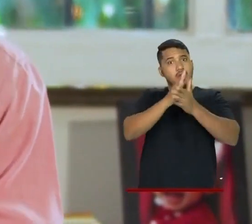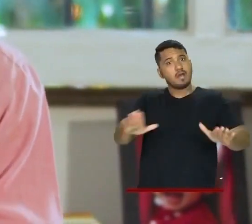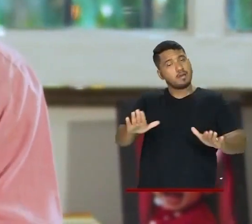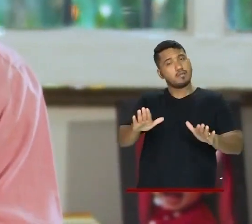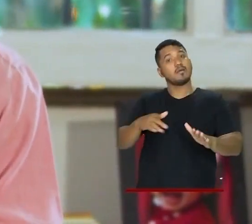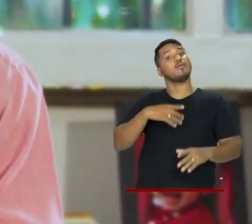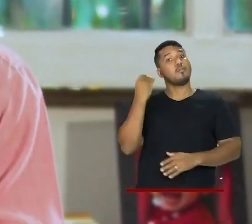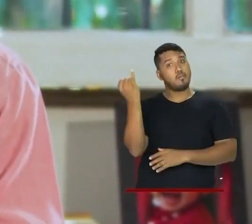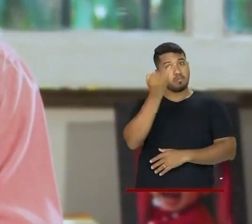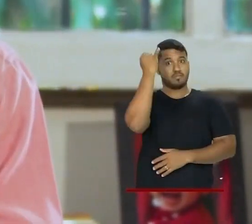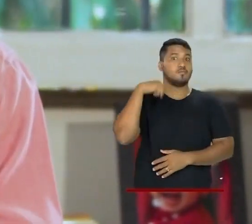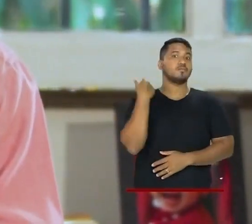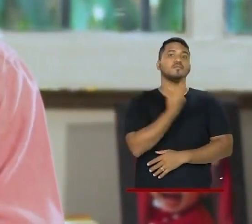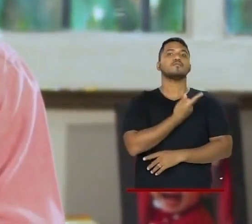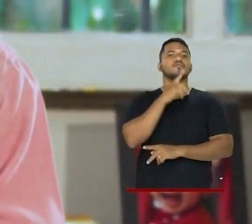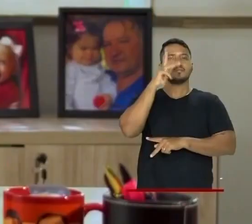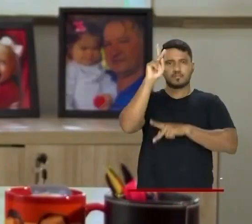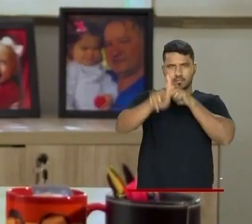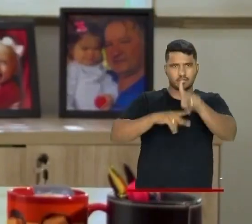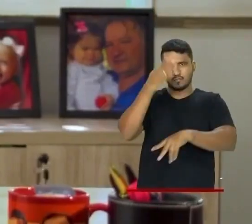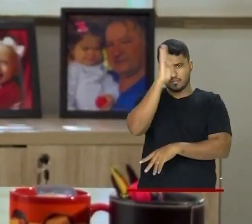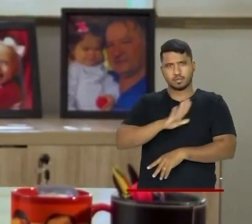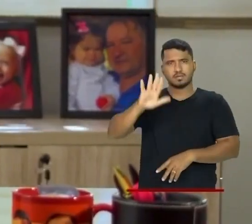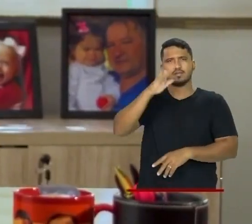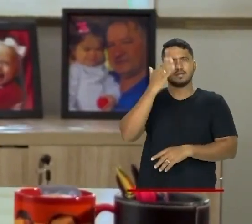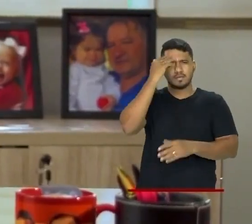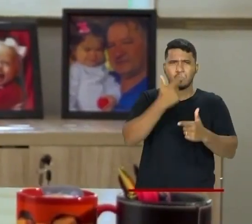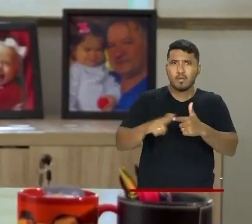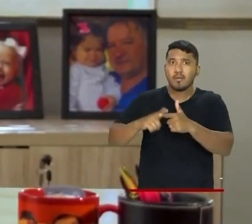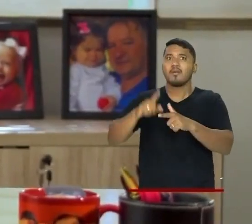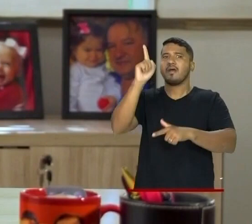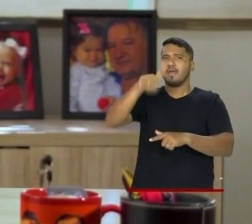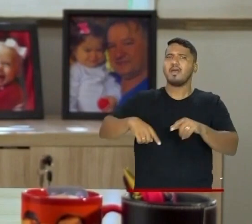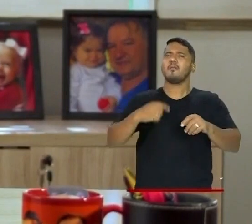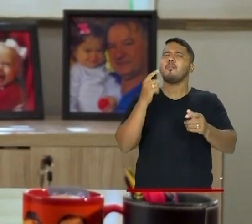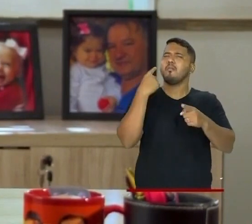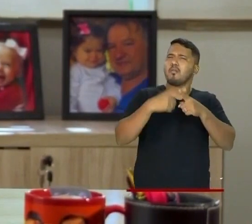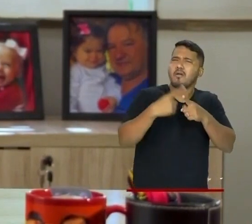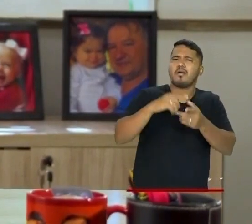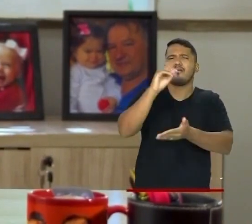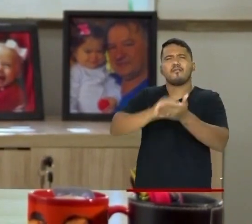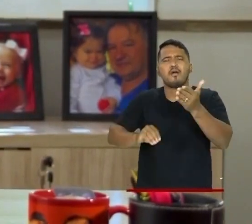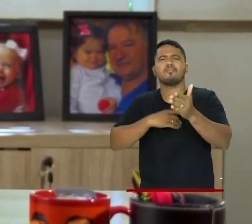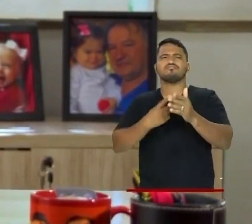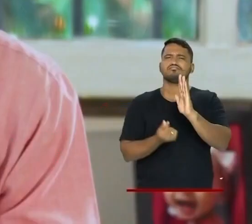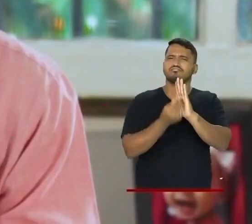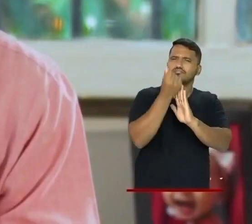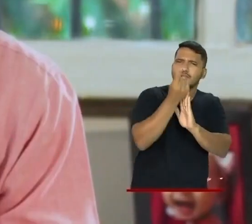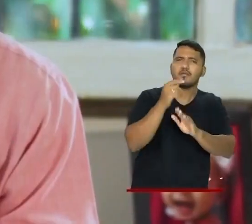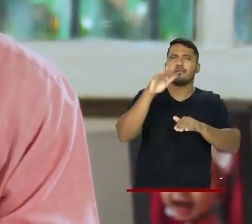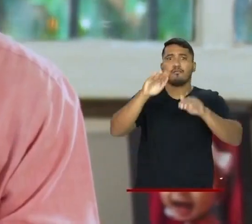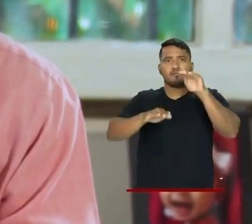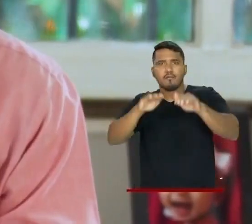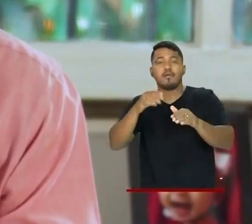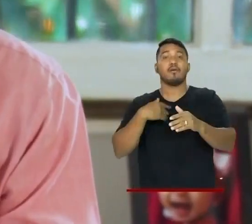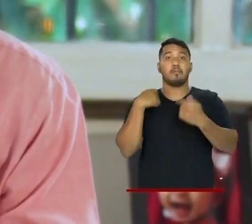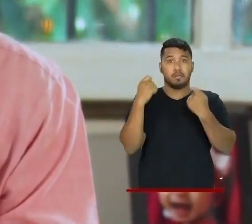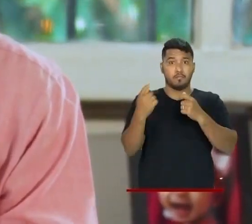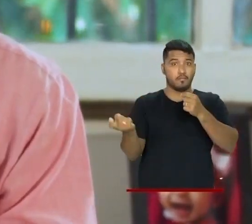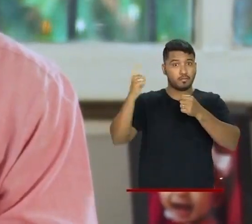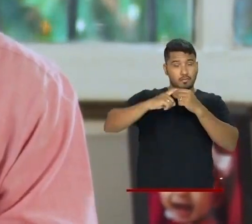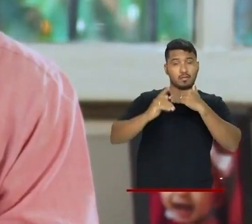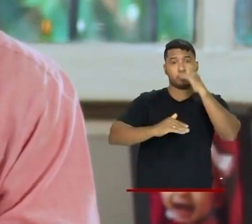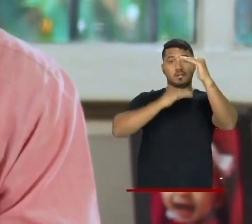desigualdade como um objetivo fundamental para o Brasil. Ela está na raiz de graves problemas sociais e econômicos. Precisamos voltar a